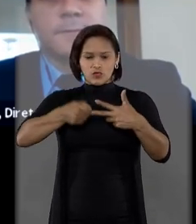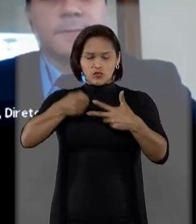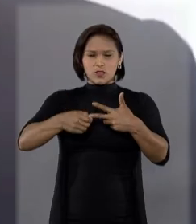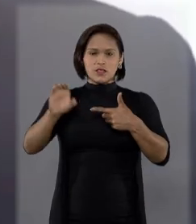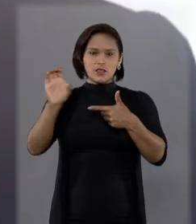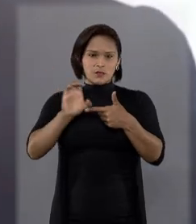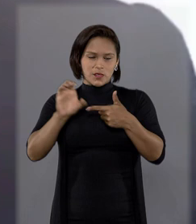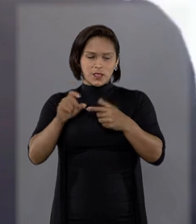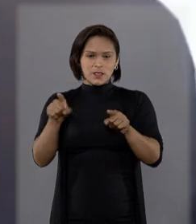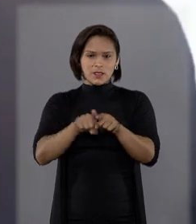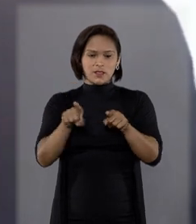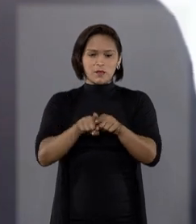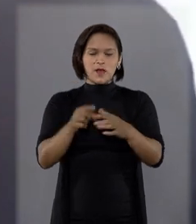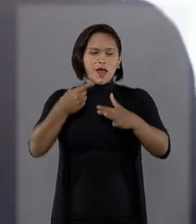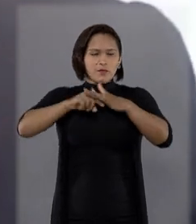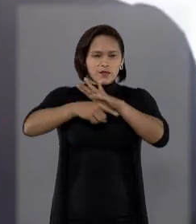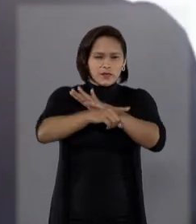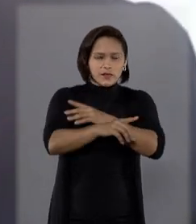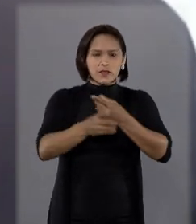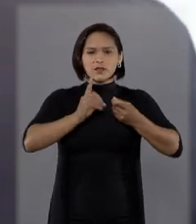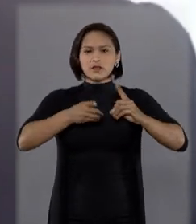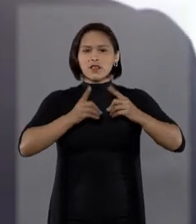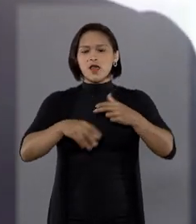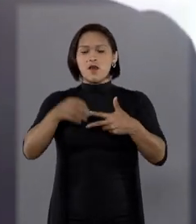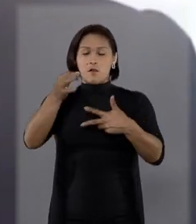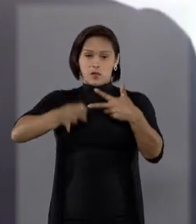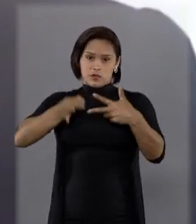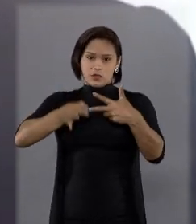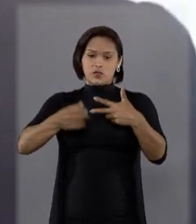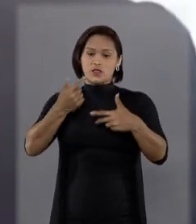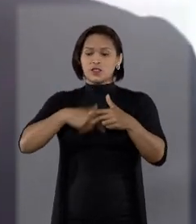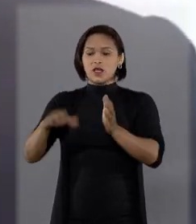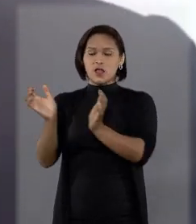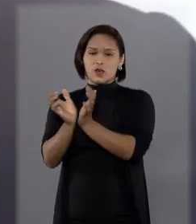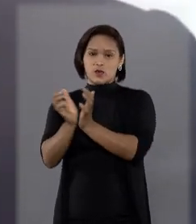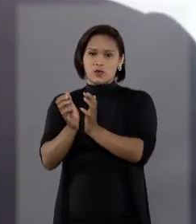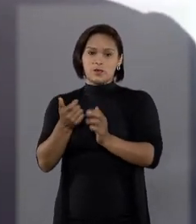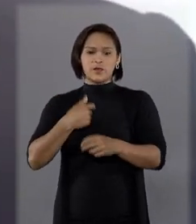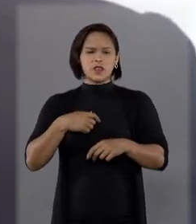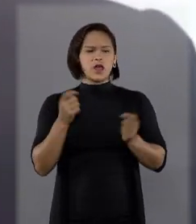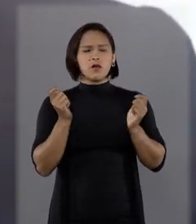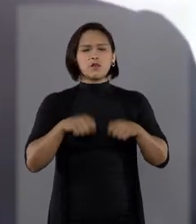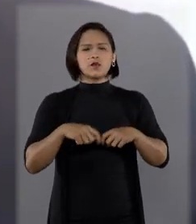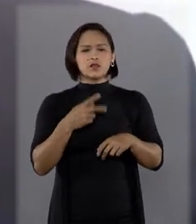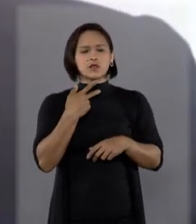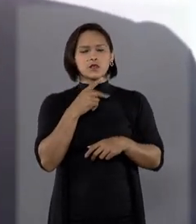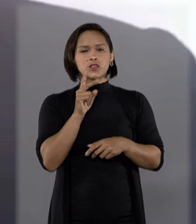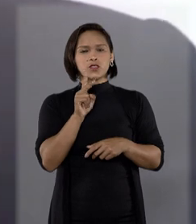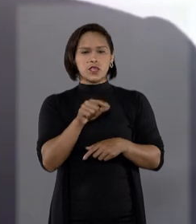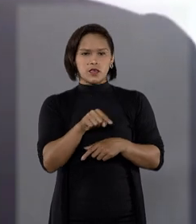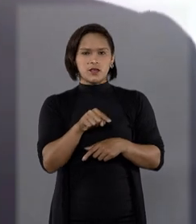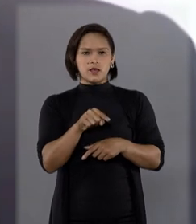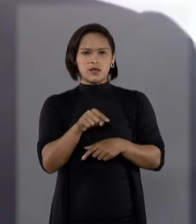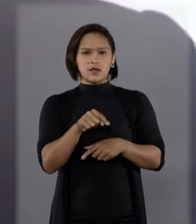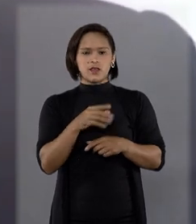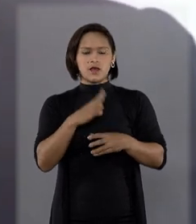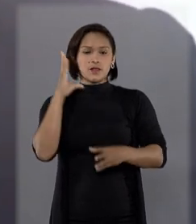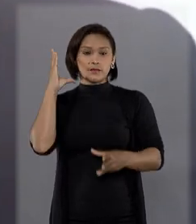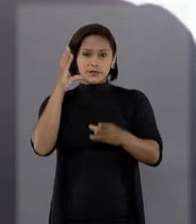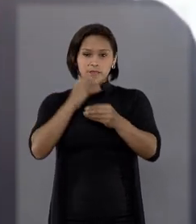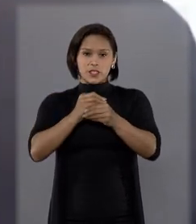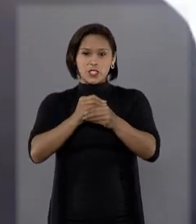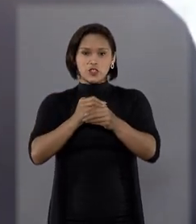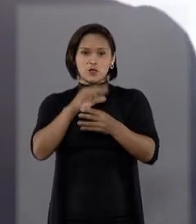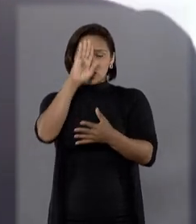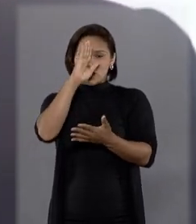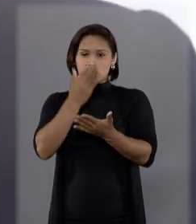seguros como forma de aprofundar o diálogo entre o Poder Judiciário e o setor. Se eu pudesse aqui da pasta CNC resumir a